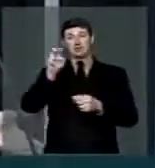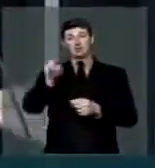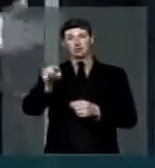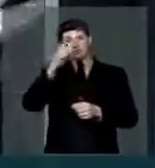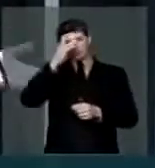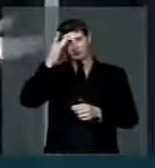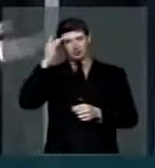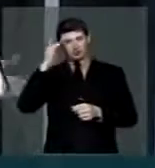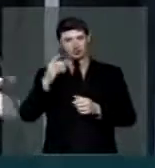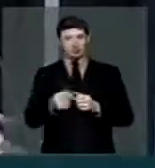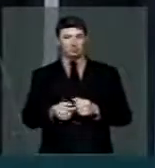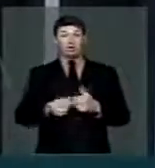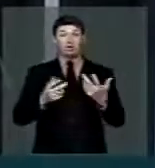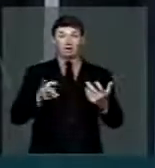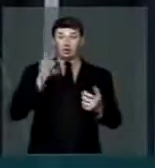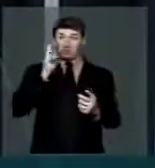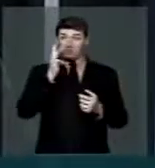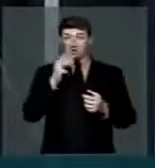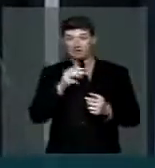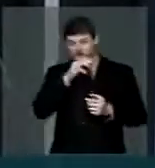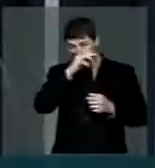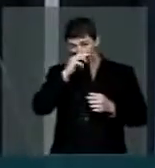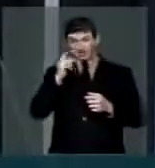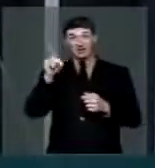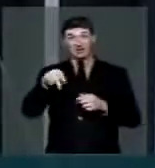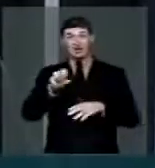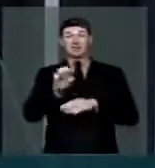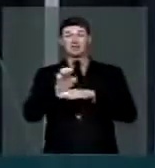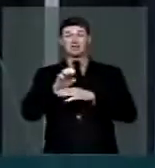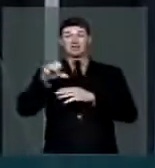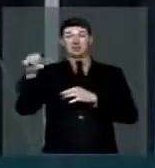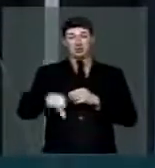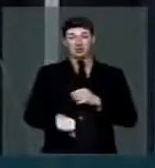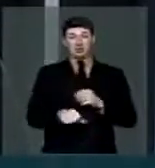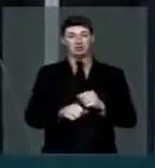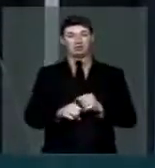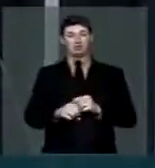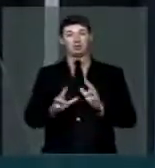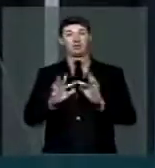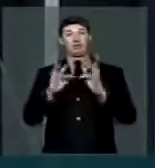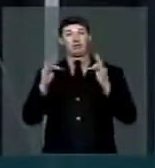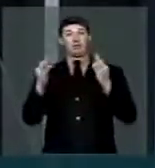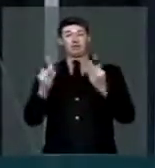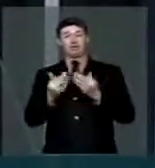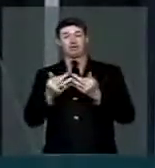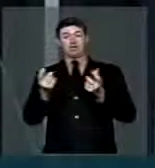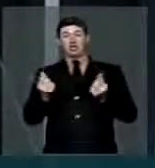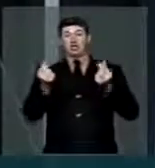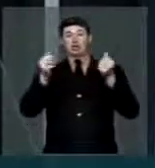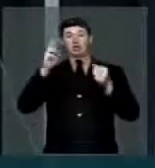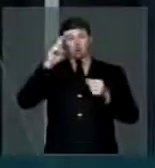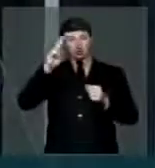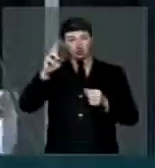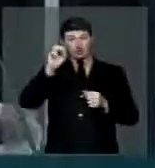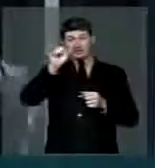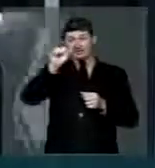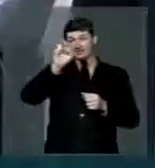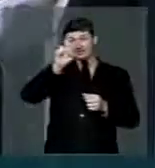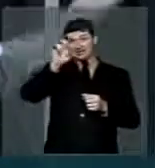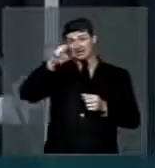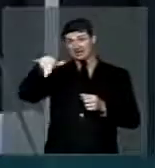Enquanto o Maranhão figura como estado mais pobre, a família oligárquica do senhor José Sarney